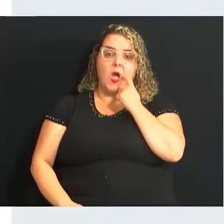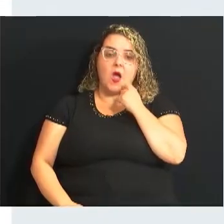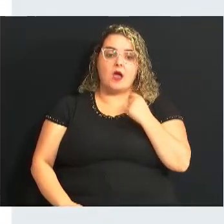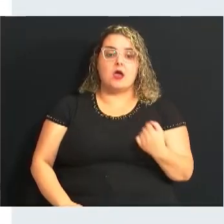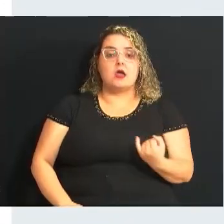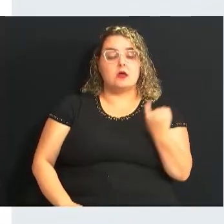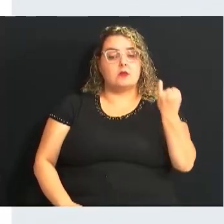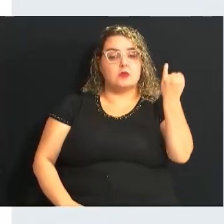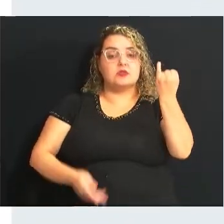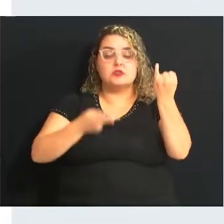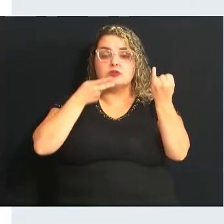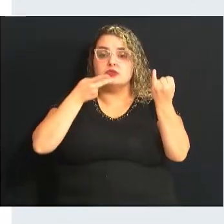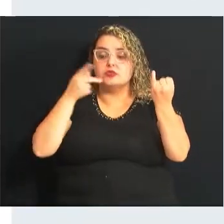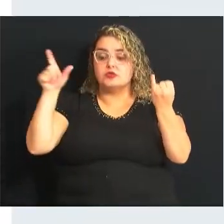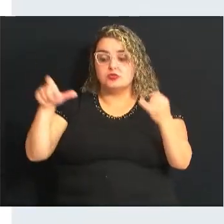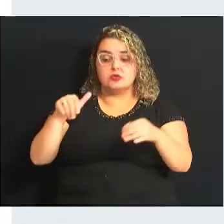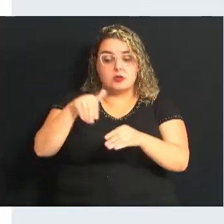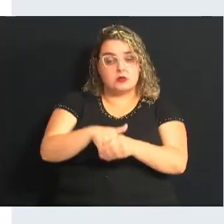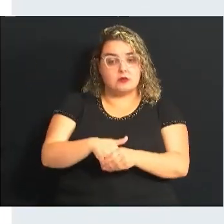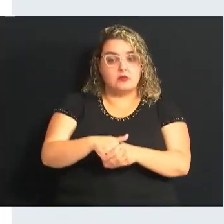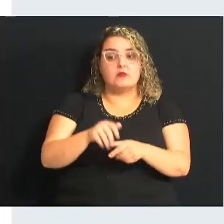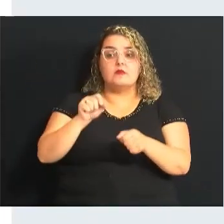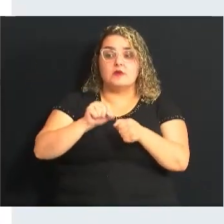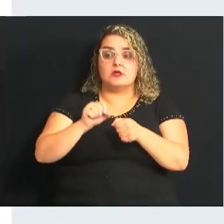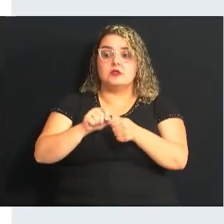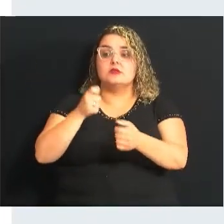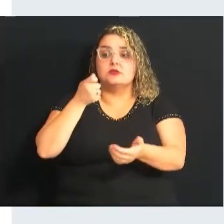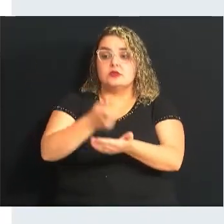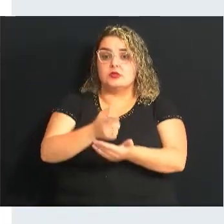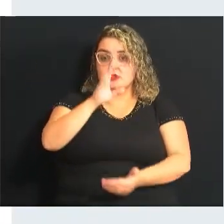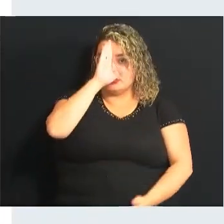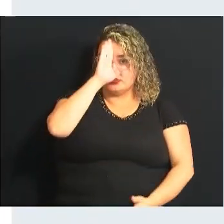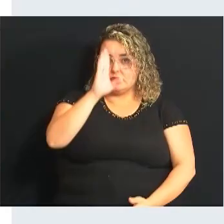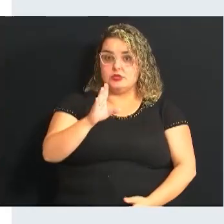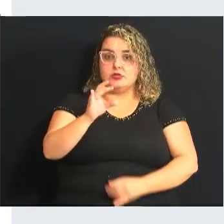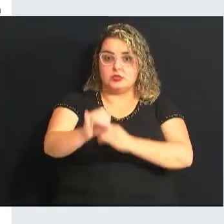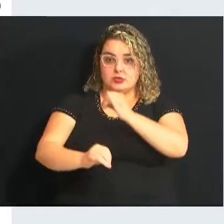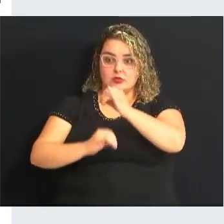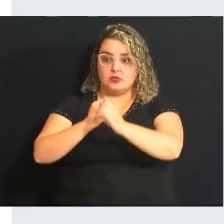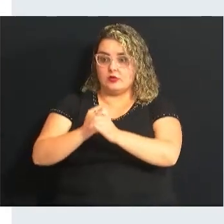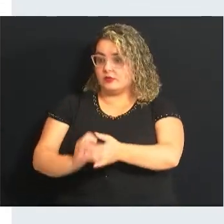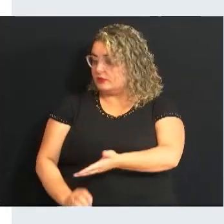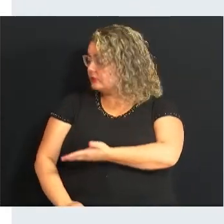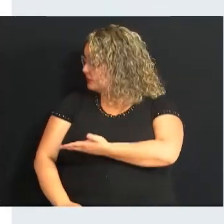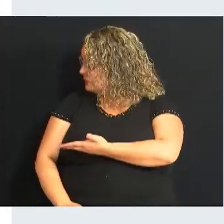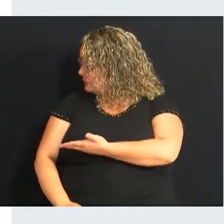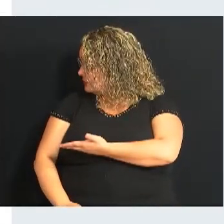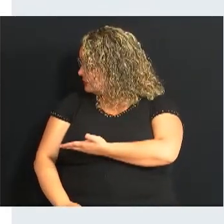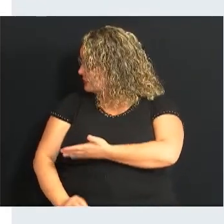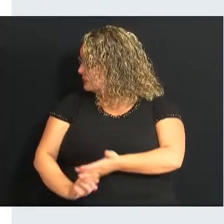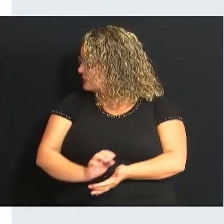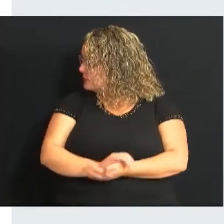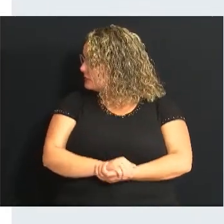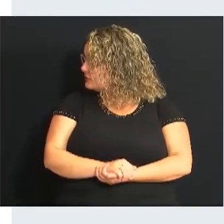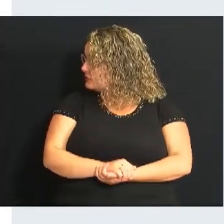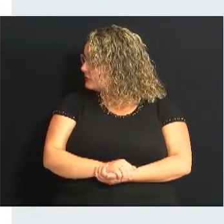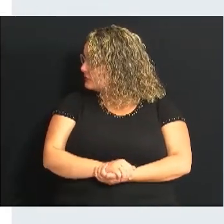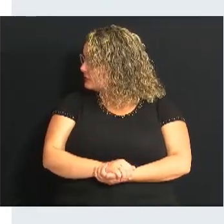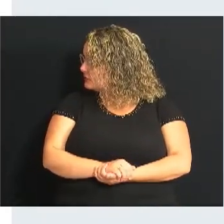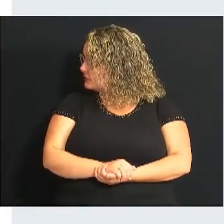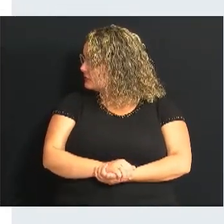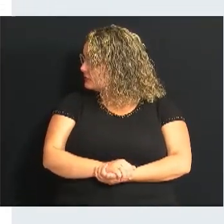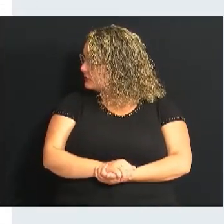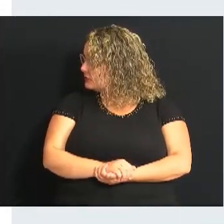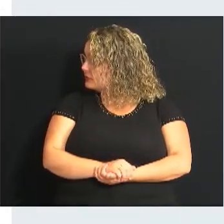É importante ressaltar que o eleitor também consegue fazer esse pagamento de multa direto pela internet No site do